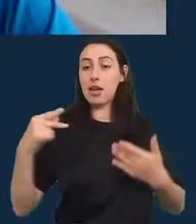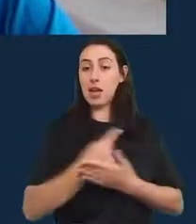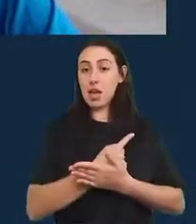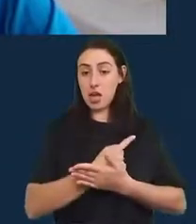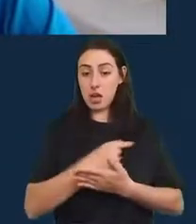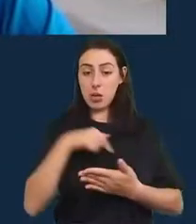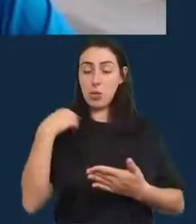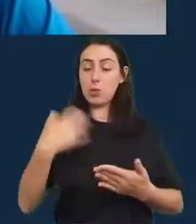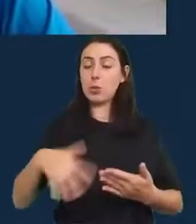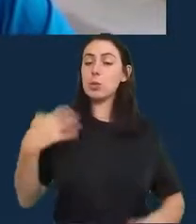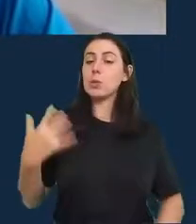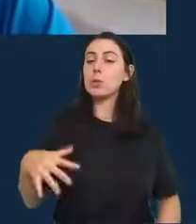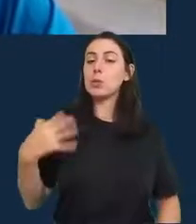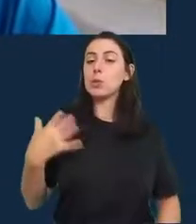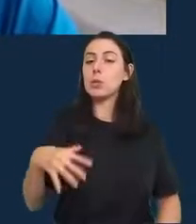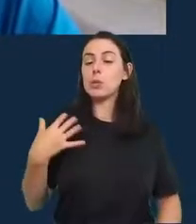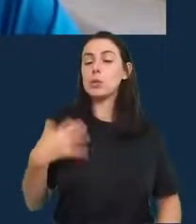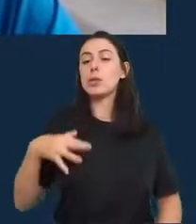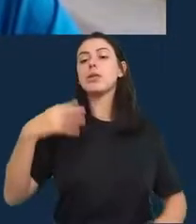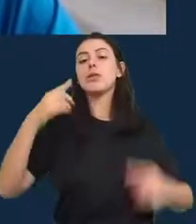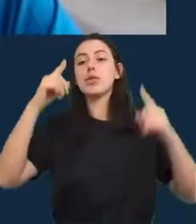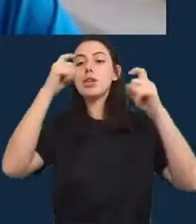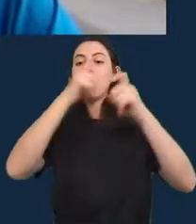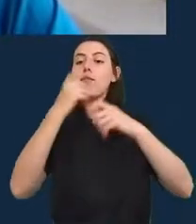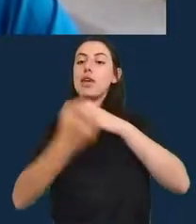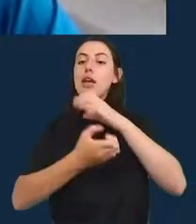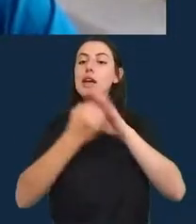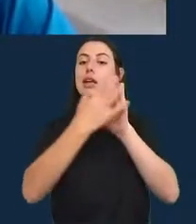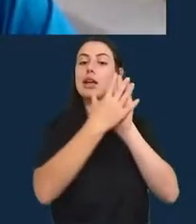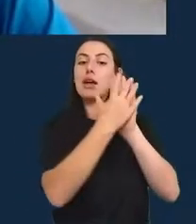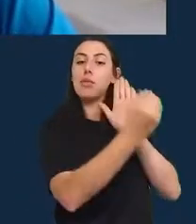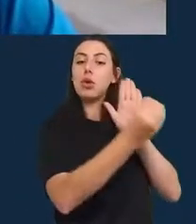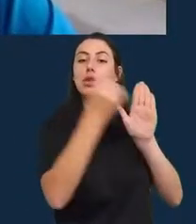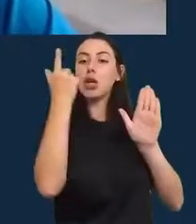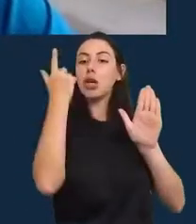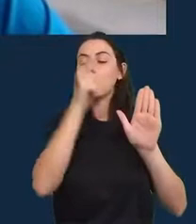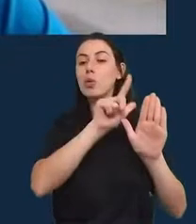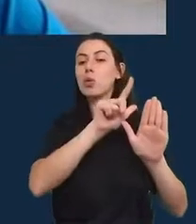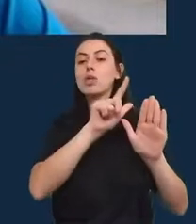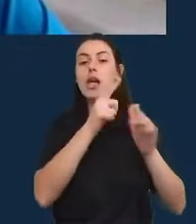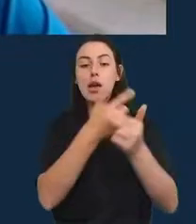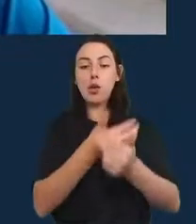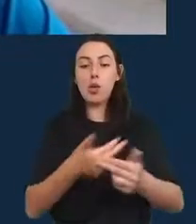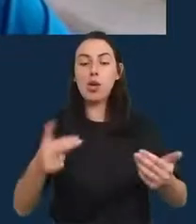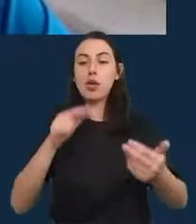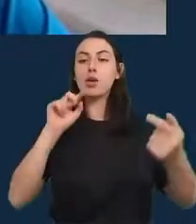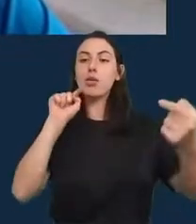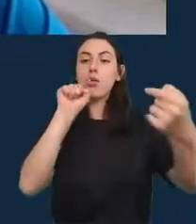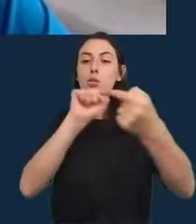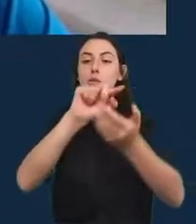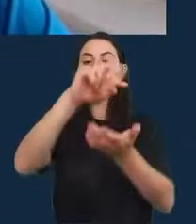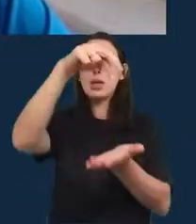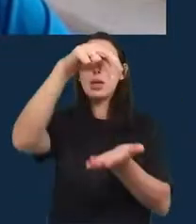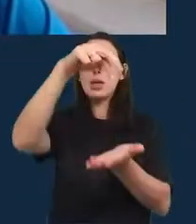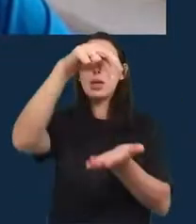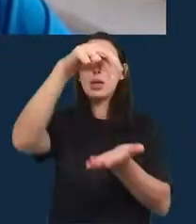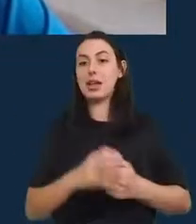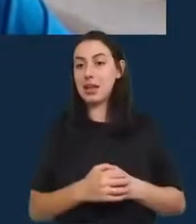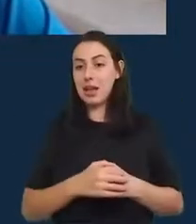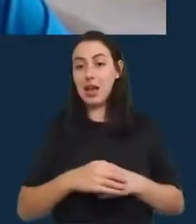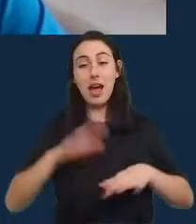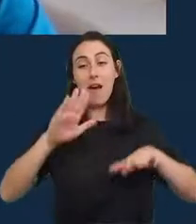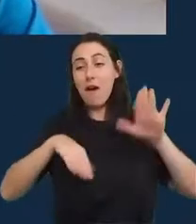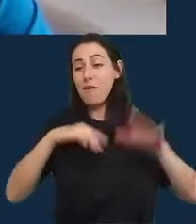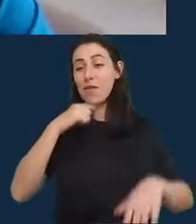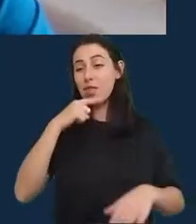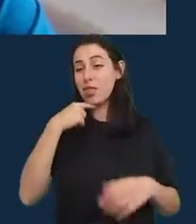construir um modelo e ir para a coisa mais possível e não se dar conta de que a coisa mais possível não é possível na verdade isso